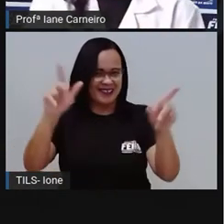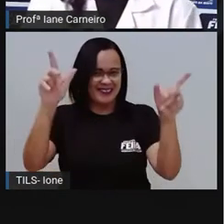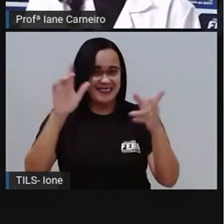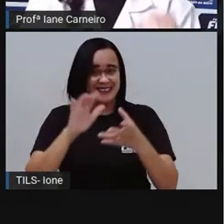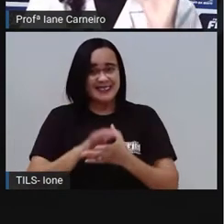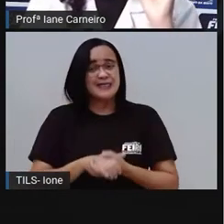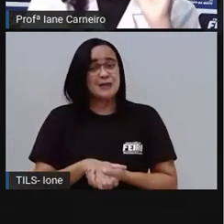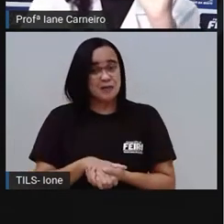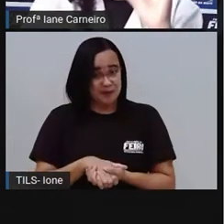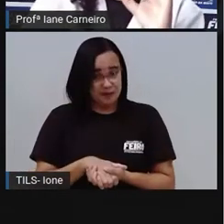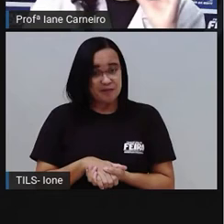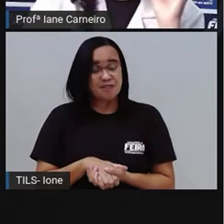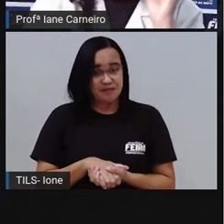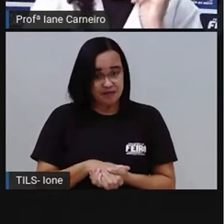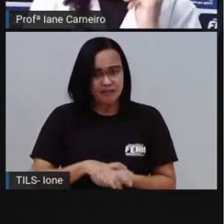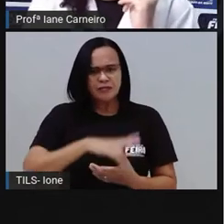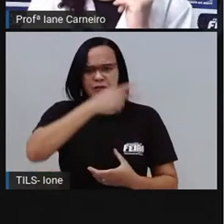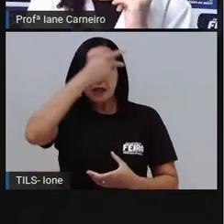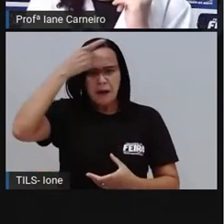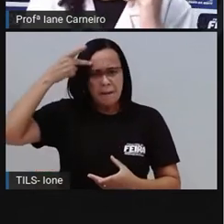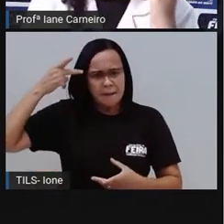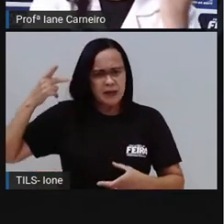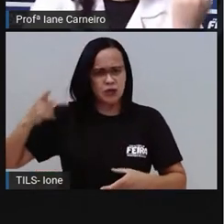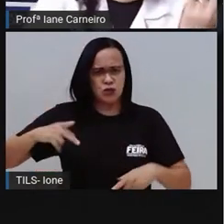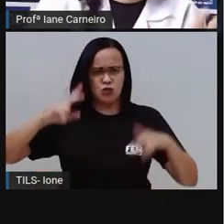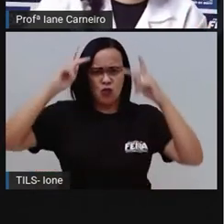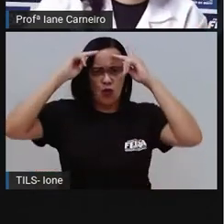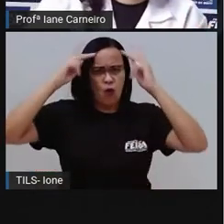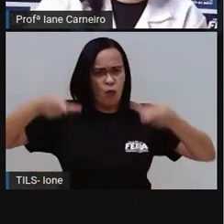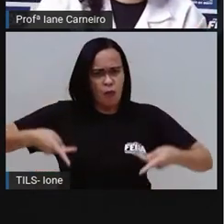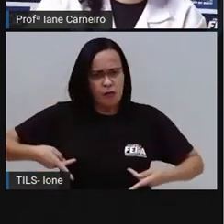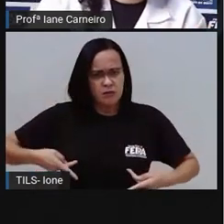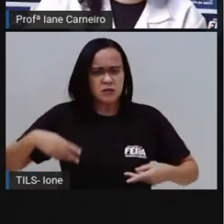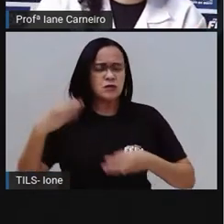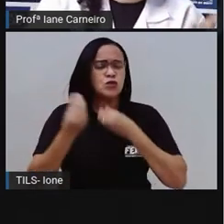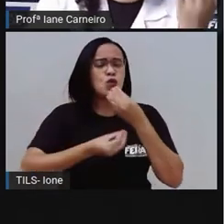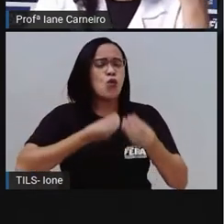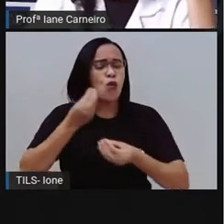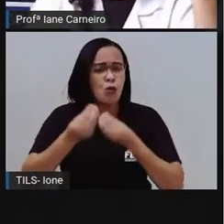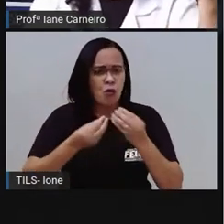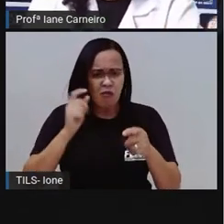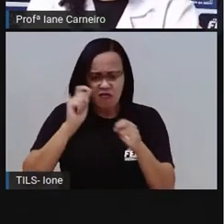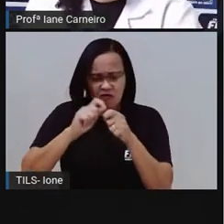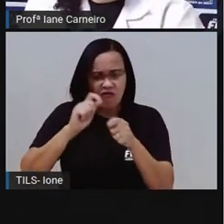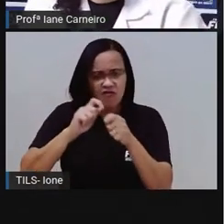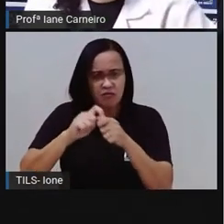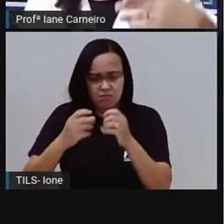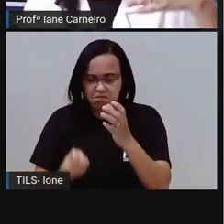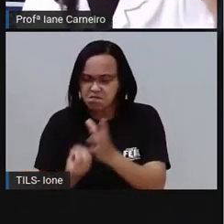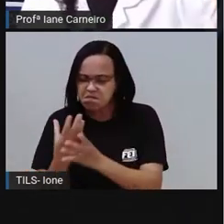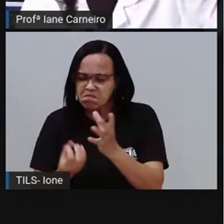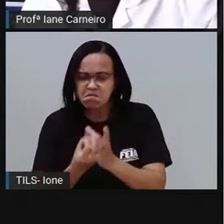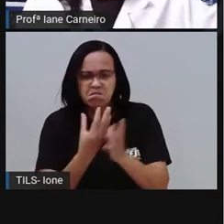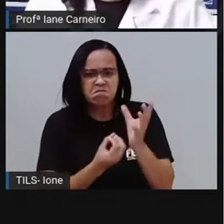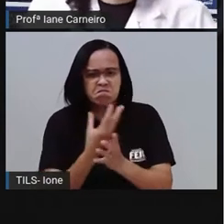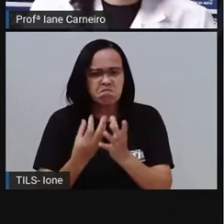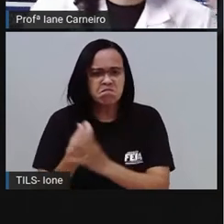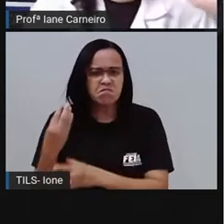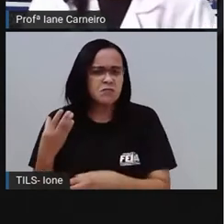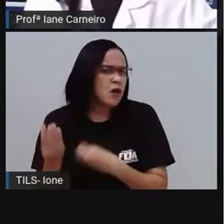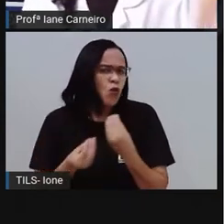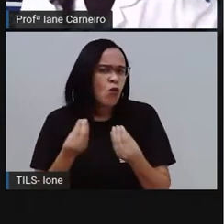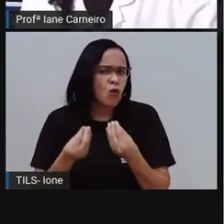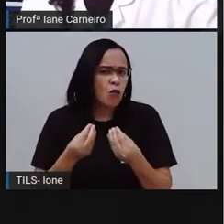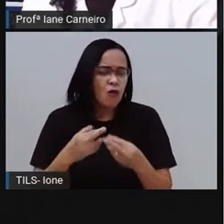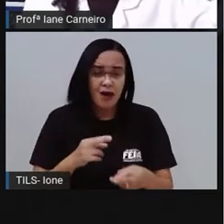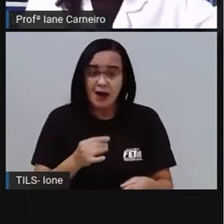o ser humano ele produz coisas artificiais, como o macarrão, né, para produzir o macarrão ele teve que ir para a fábrica,